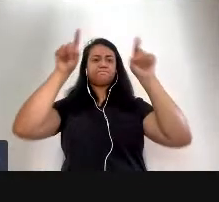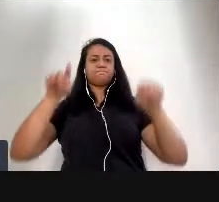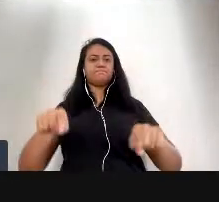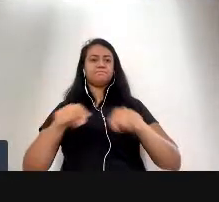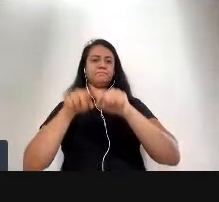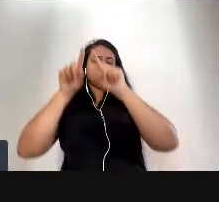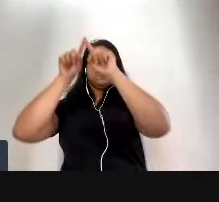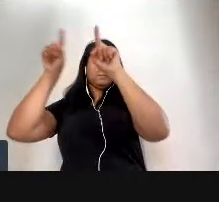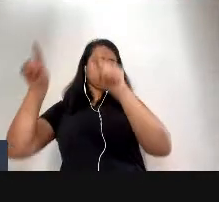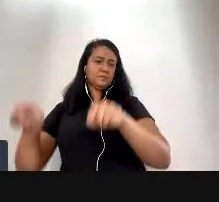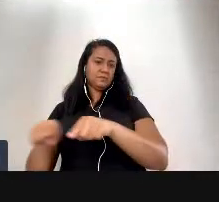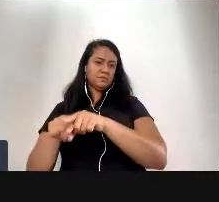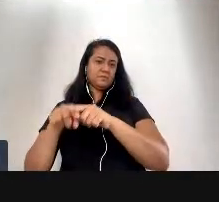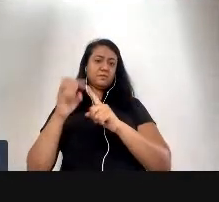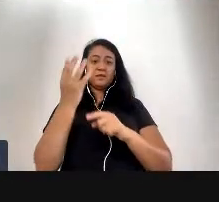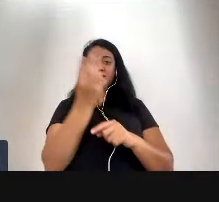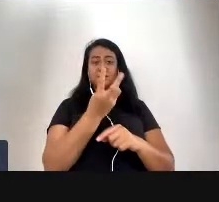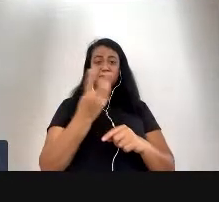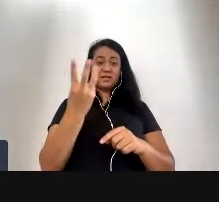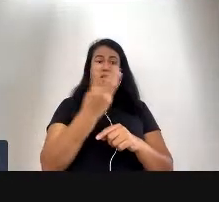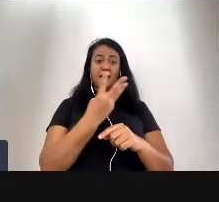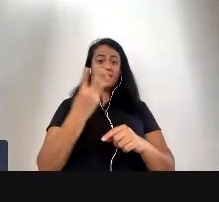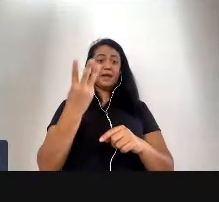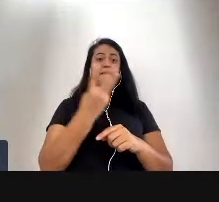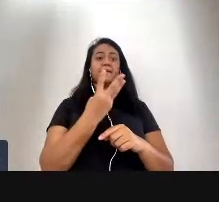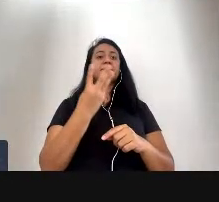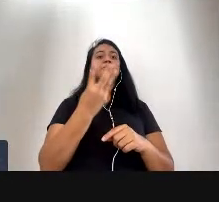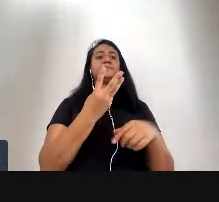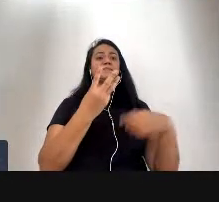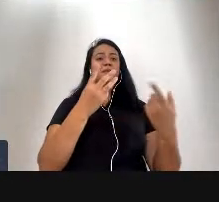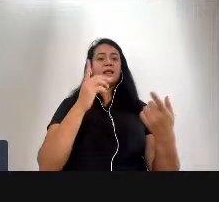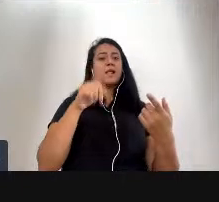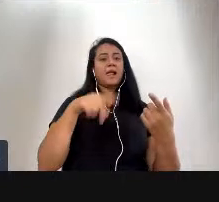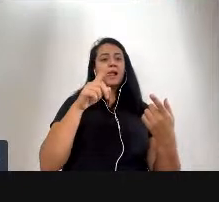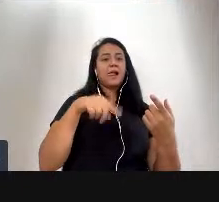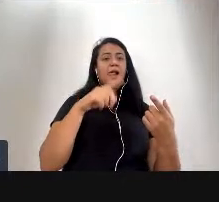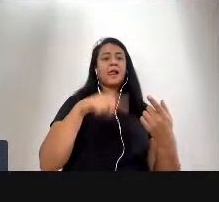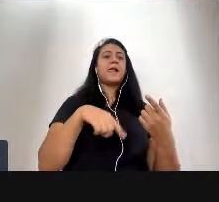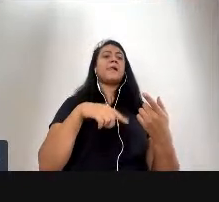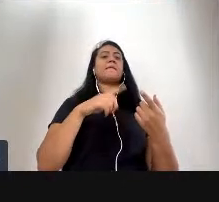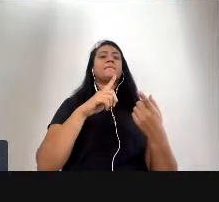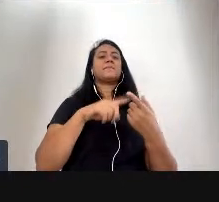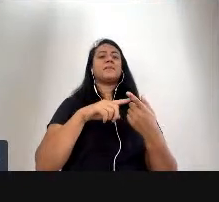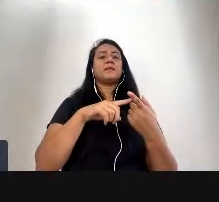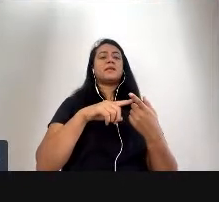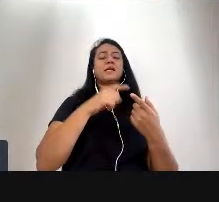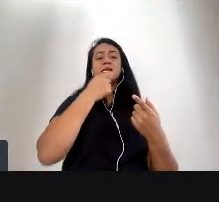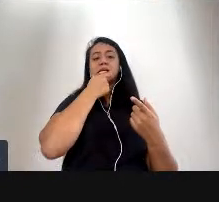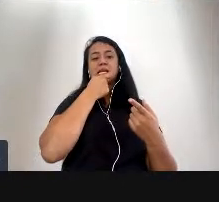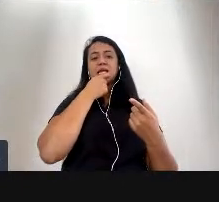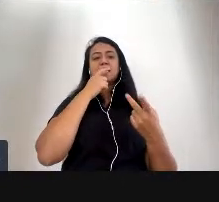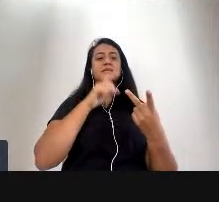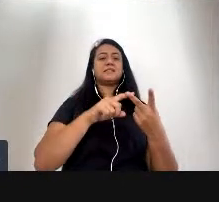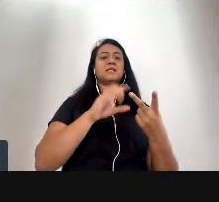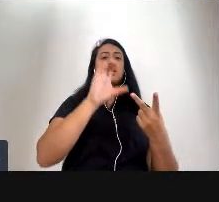em sufi coreano e em inglês na entrada da exposição